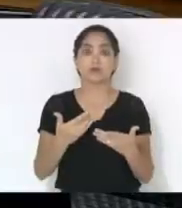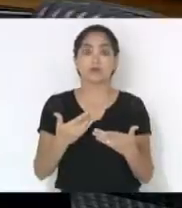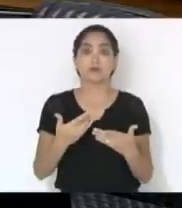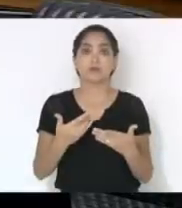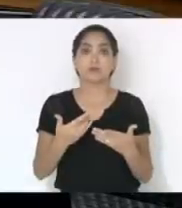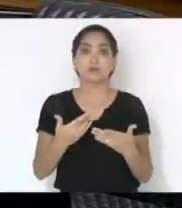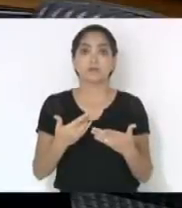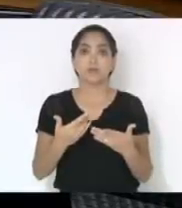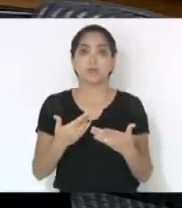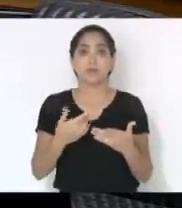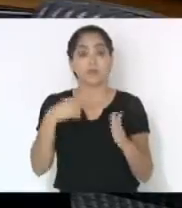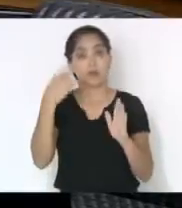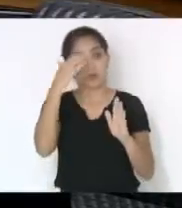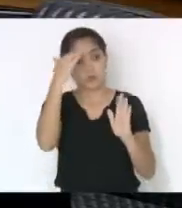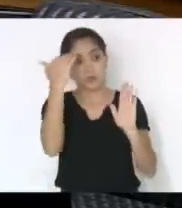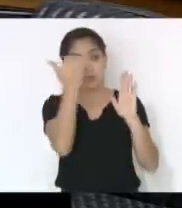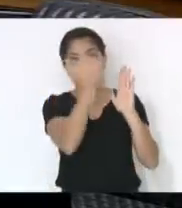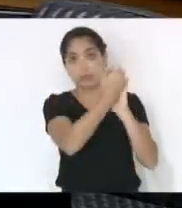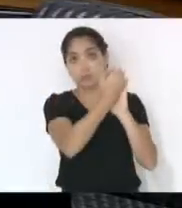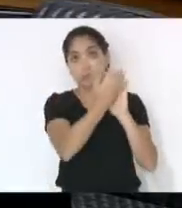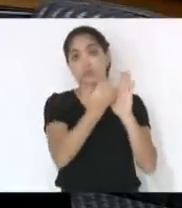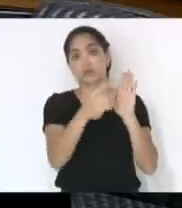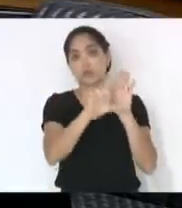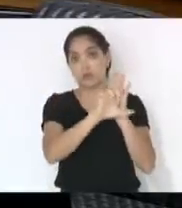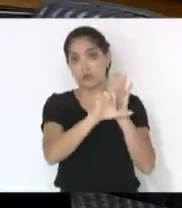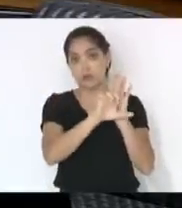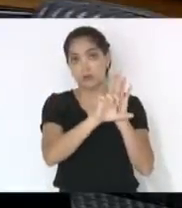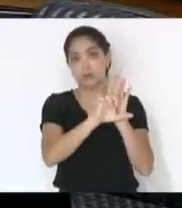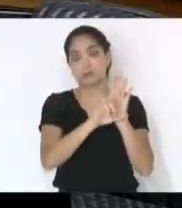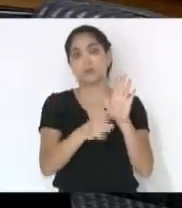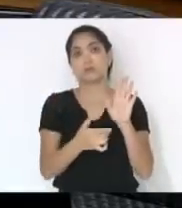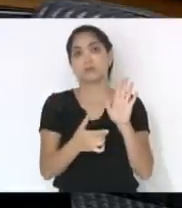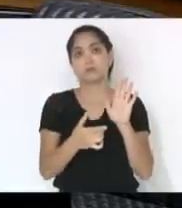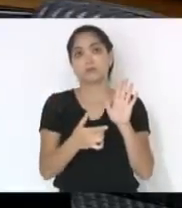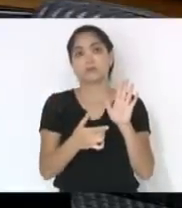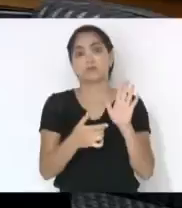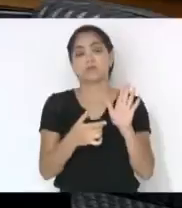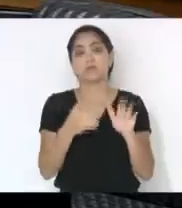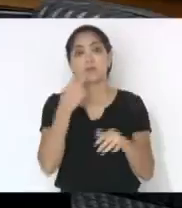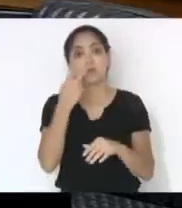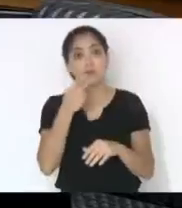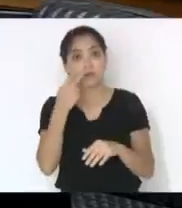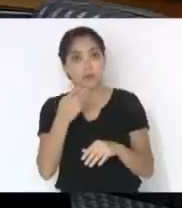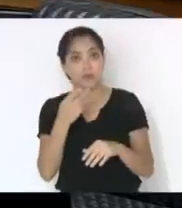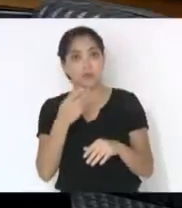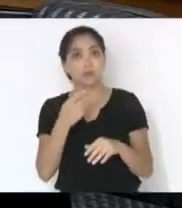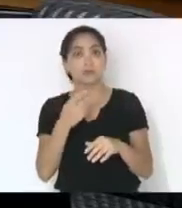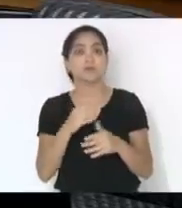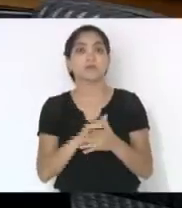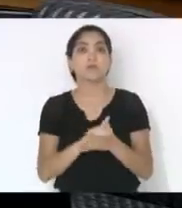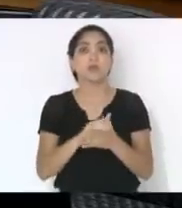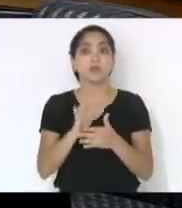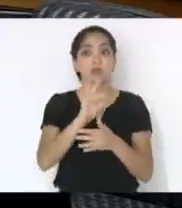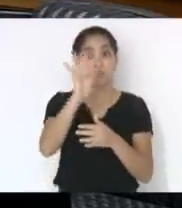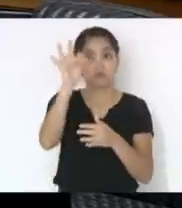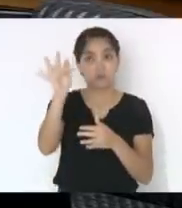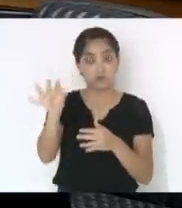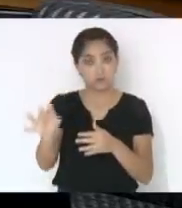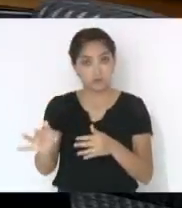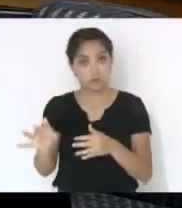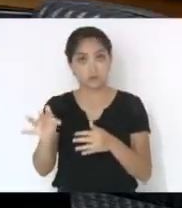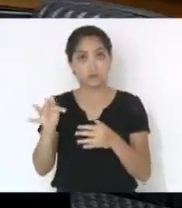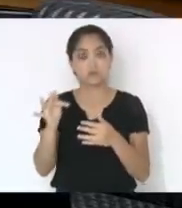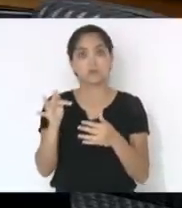para cumprir a lei de responsabilidade fiscal. E nós ficamos assim, sempre correndo atrás, antecipando a receita do futuro e o futuro